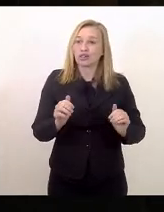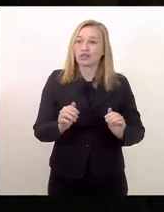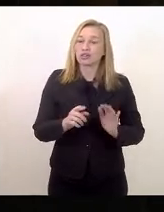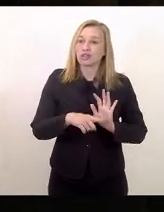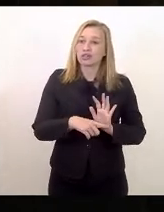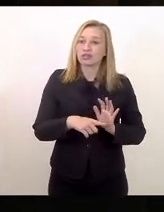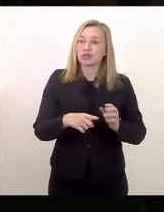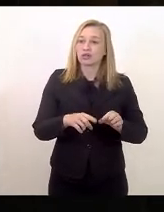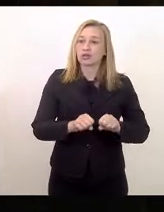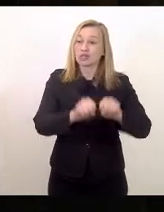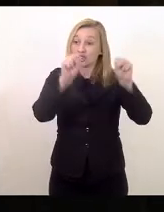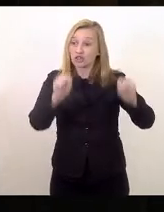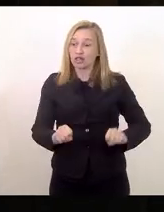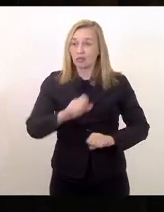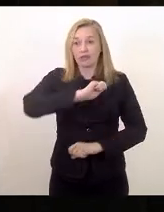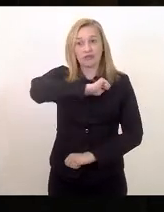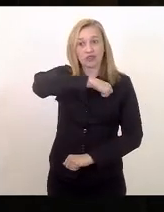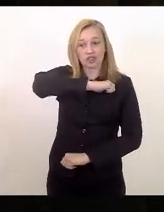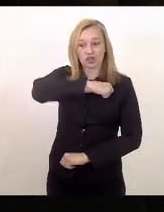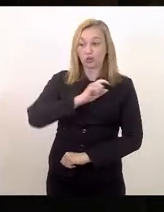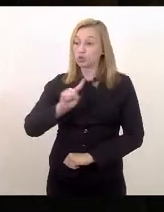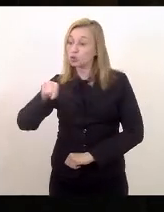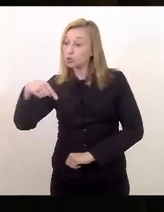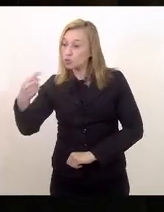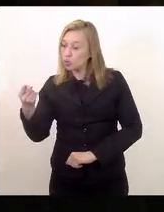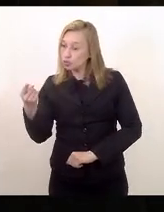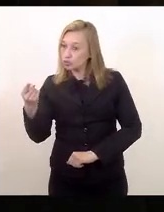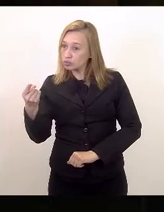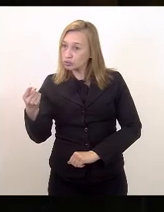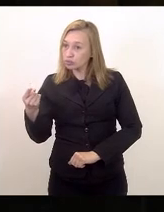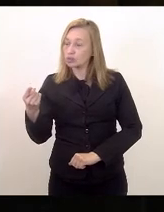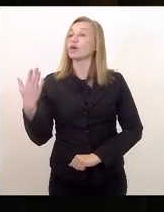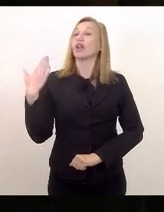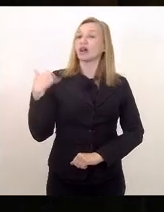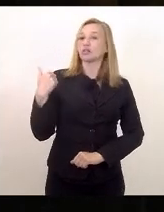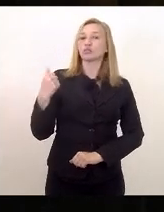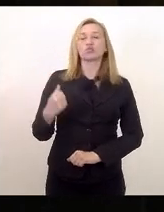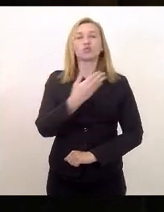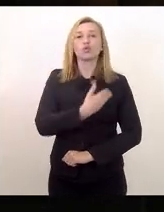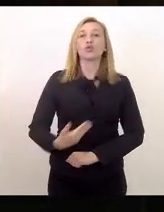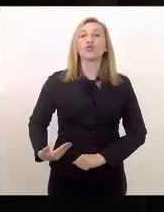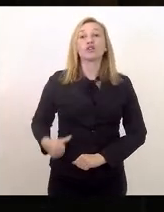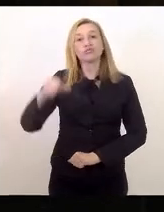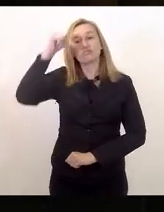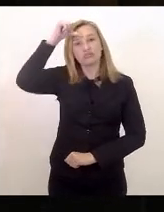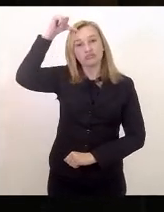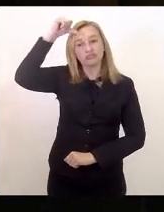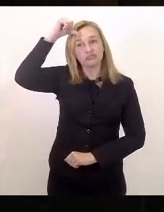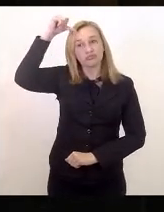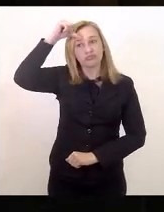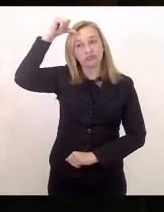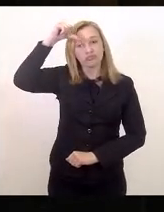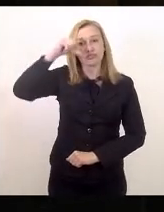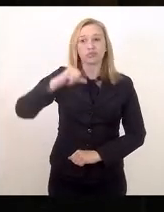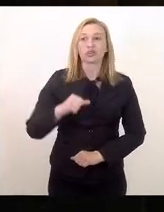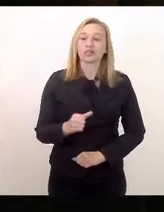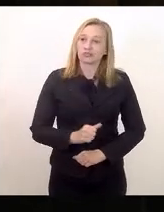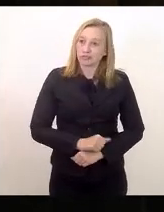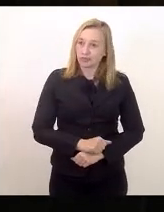fiscais. Mas, de outro lado, o governo Cláudio Castro virou uma máquina